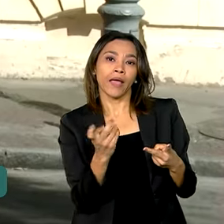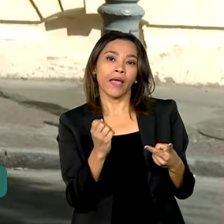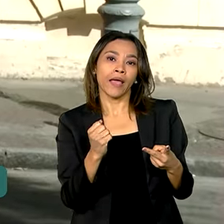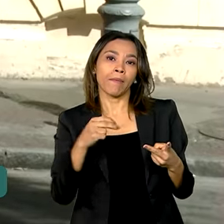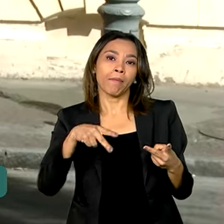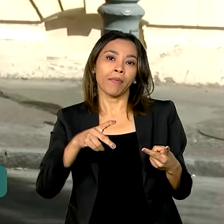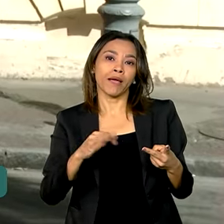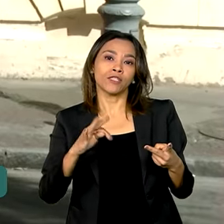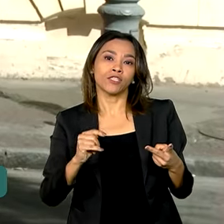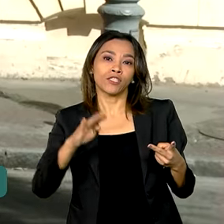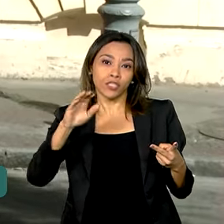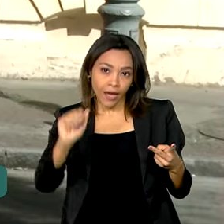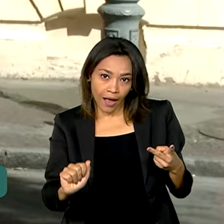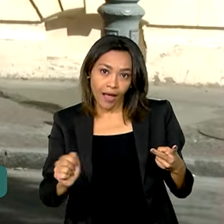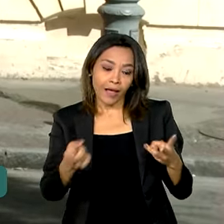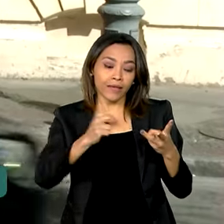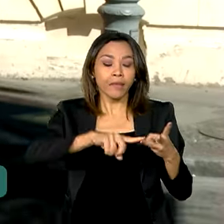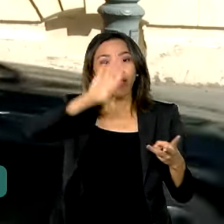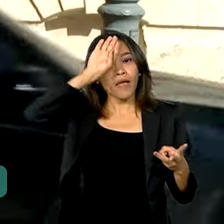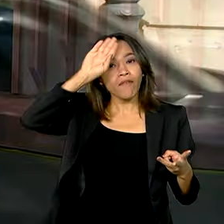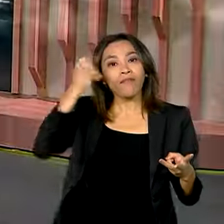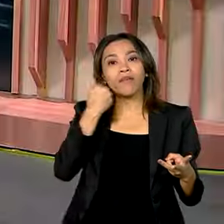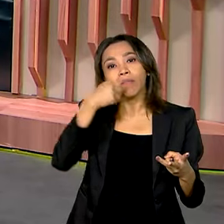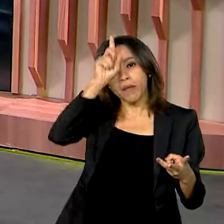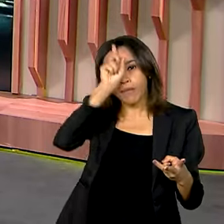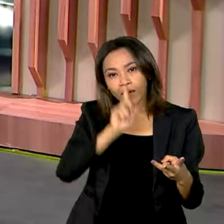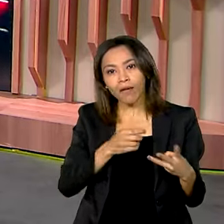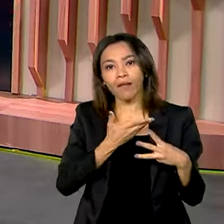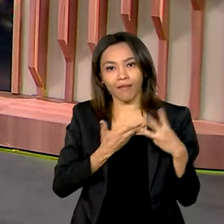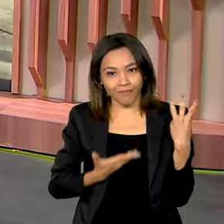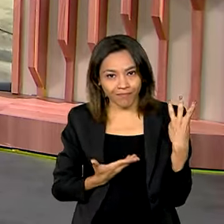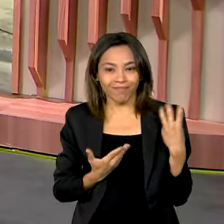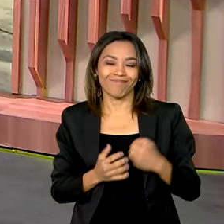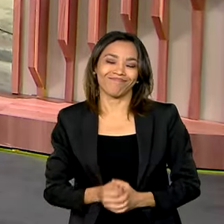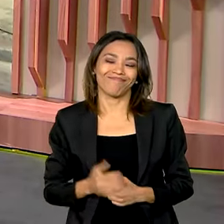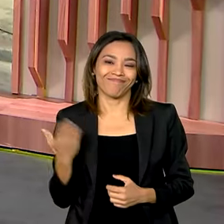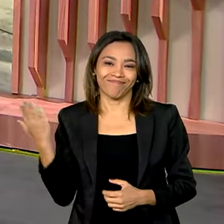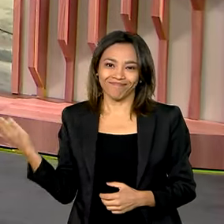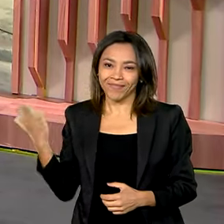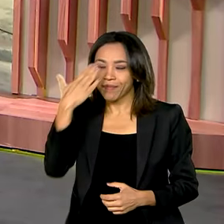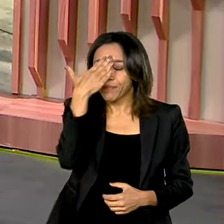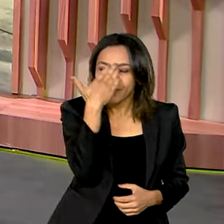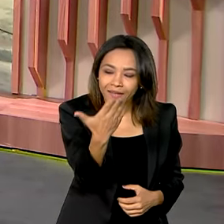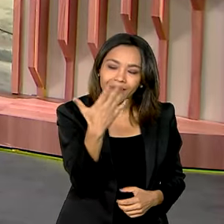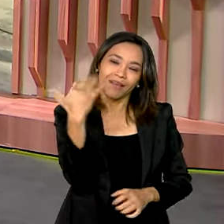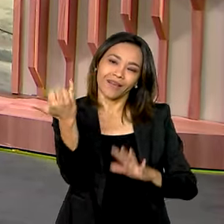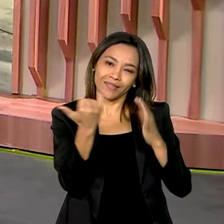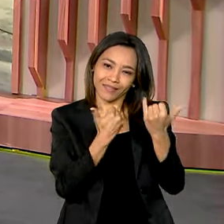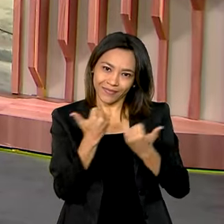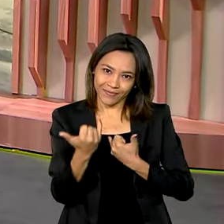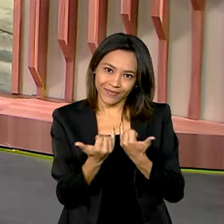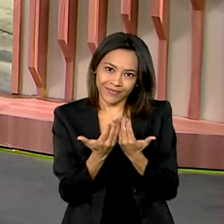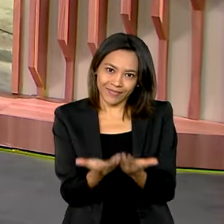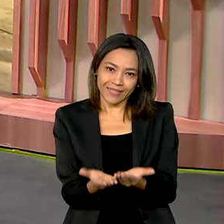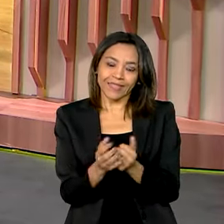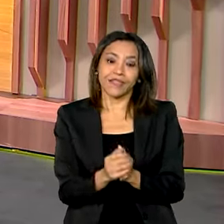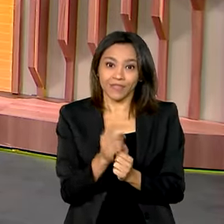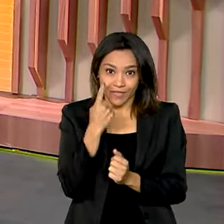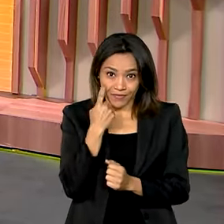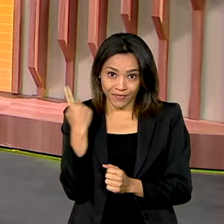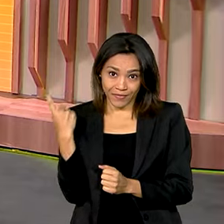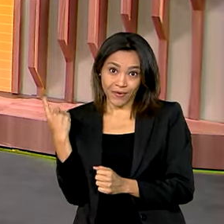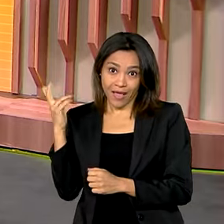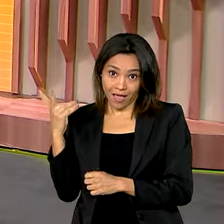também a febre amarela. Vanessa, volto com você. Ok, muito obrigada. Bom trabalho para você. Você ouviu aí Flávia